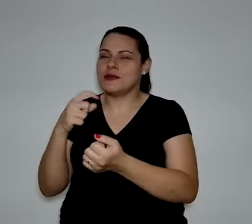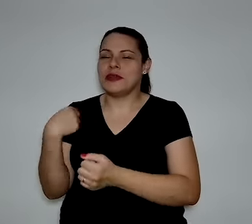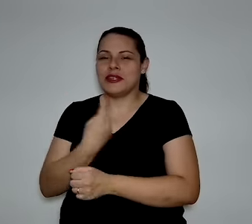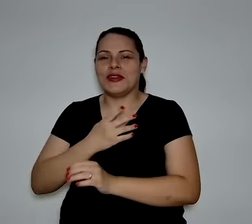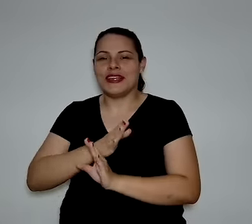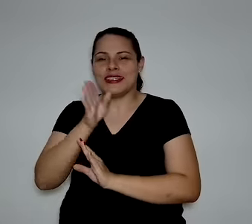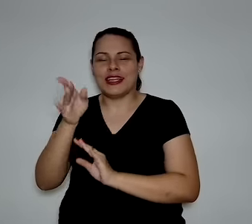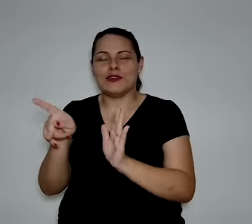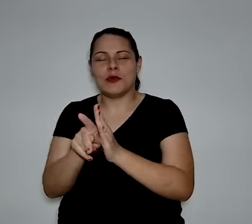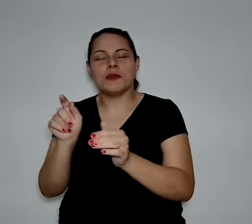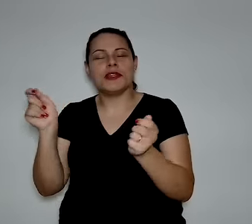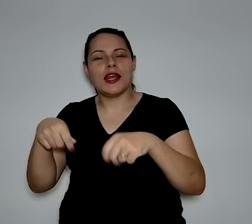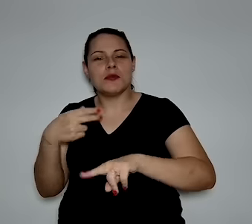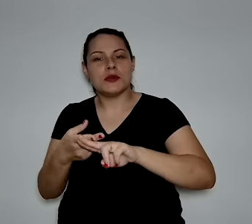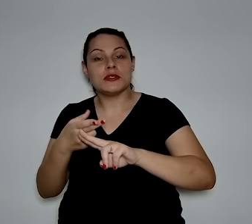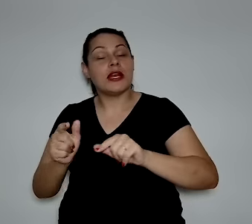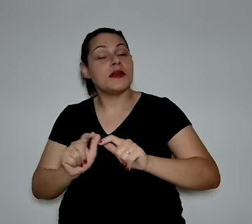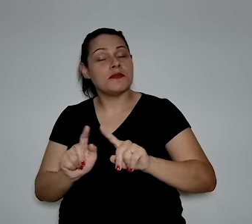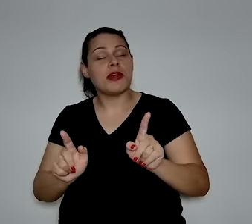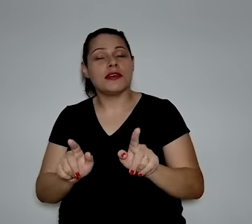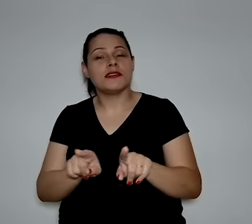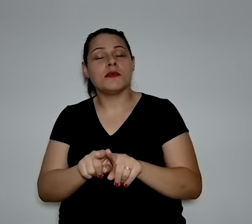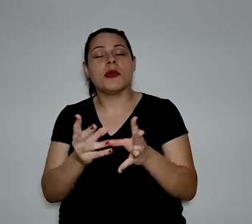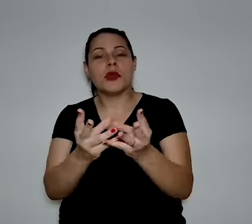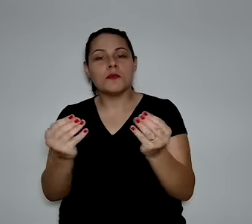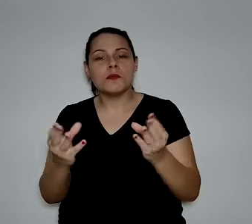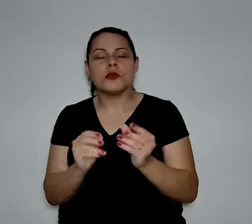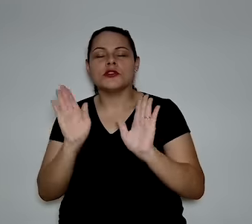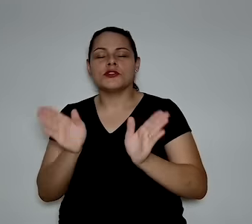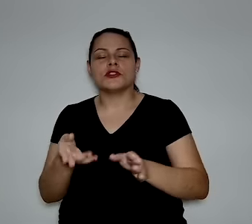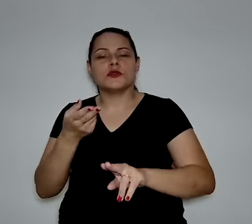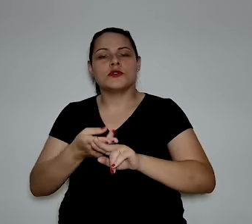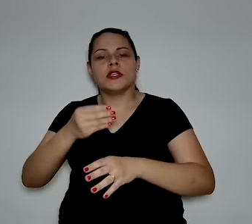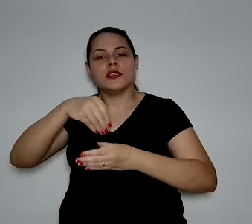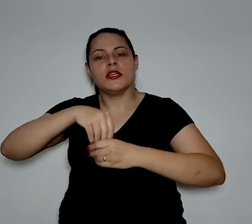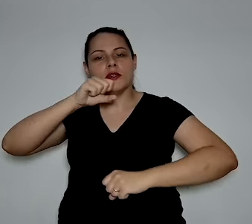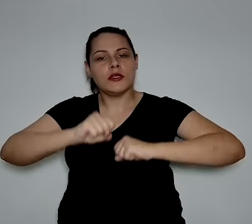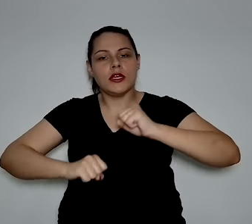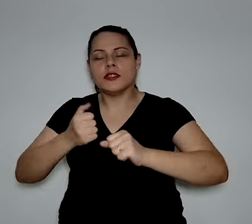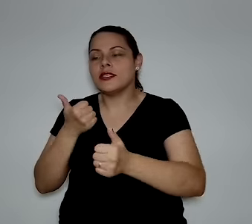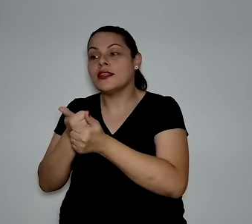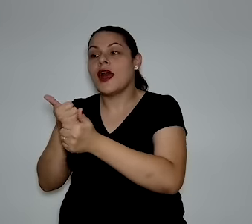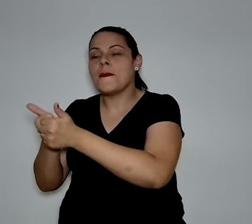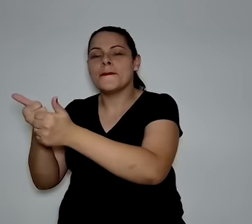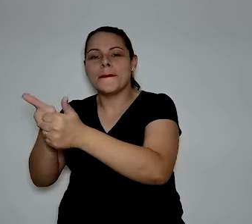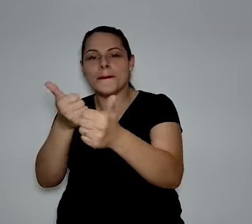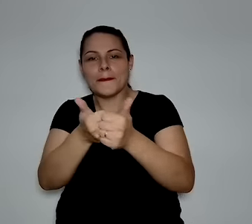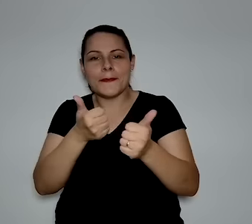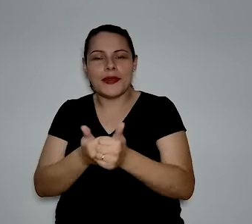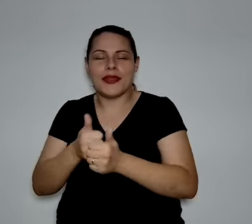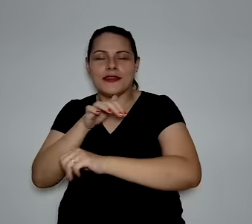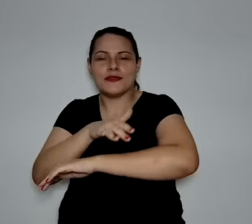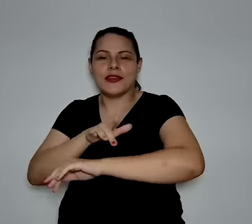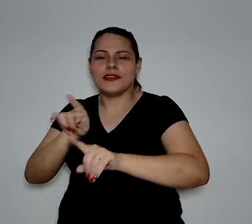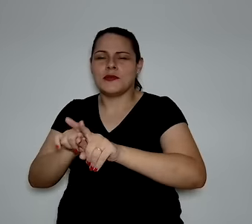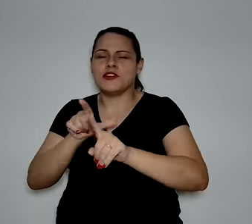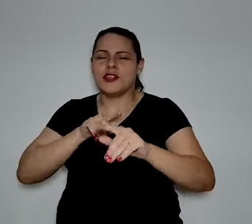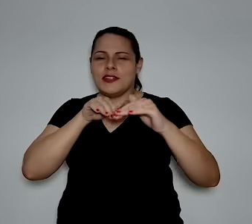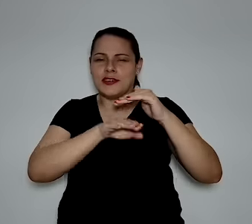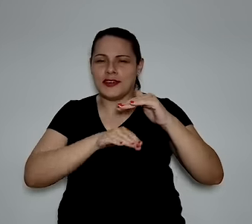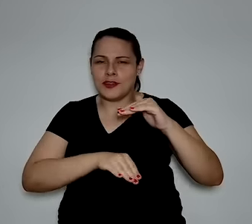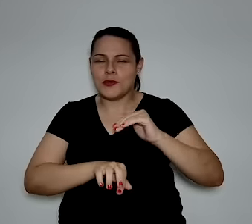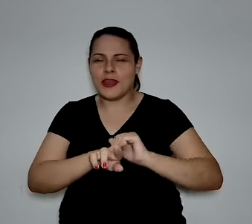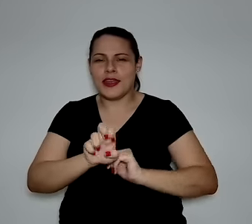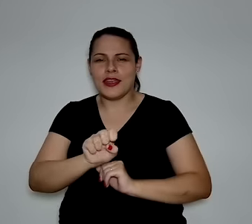ICB lá também para usar. Mas boa parte também vai ser consumida ali nas indústrias que estão do lado e já tem até uma